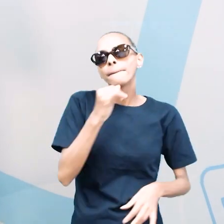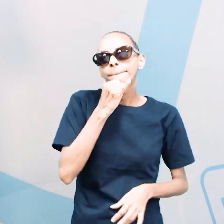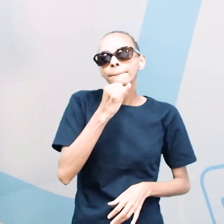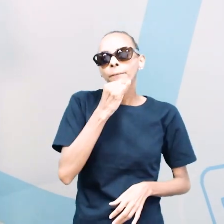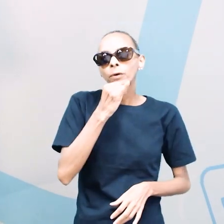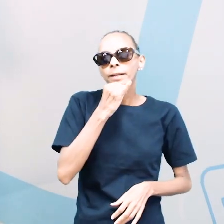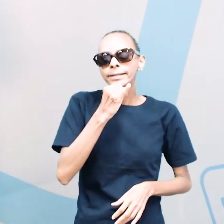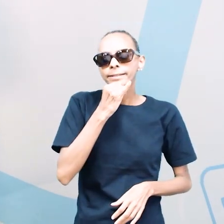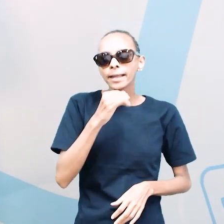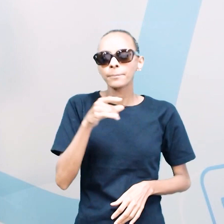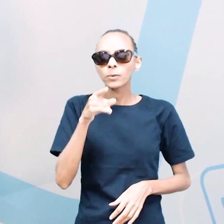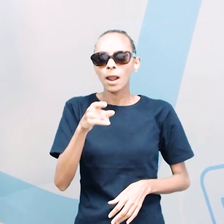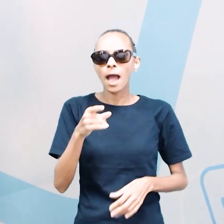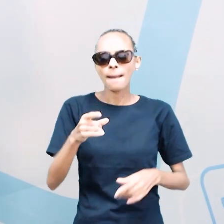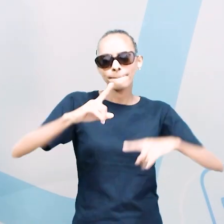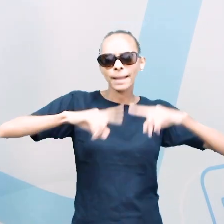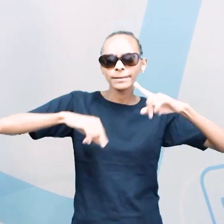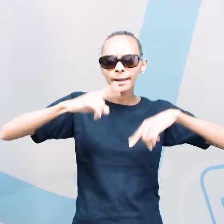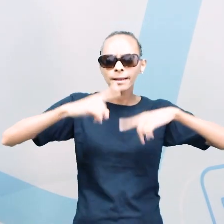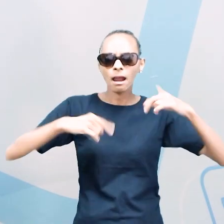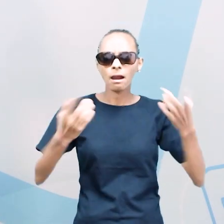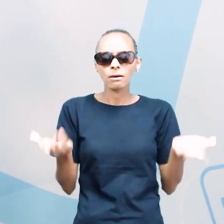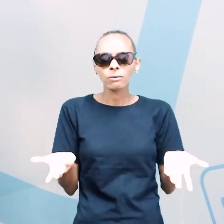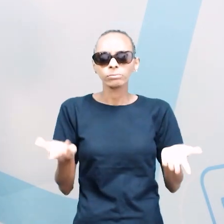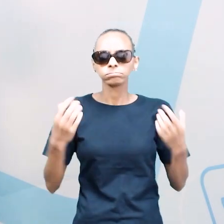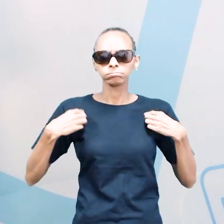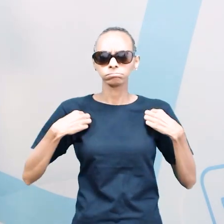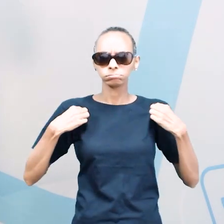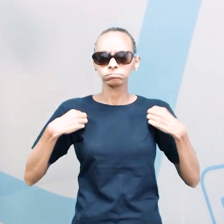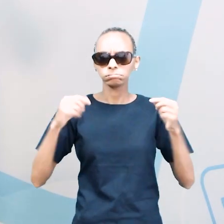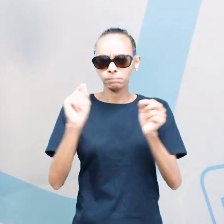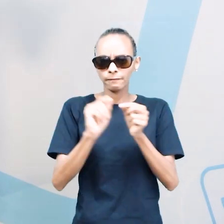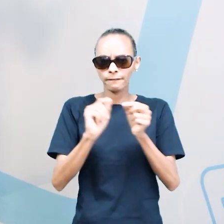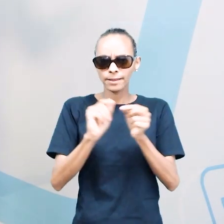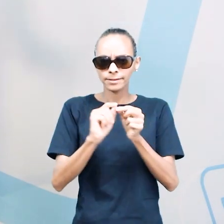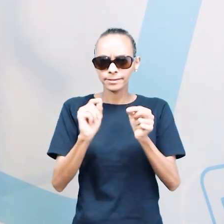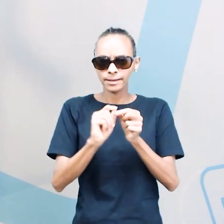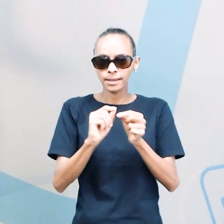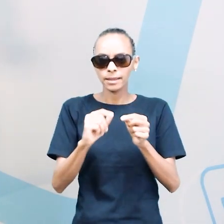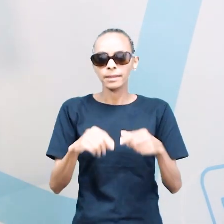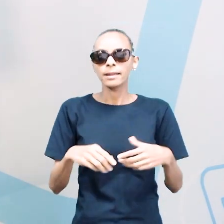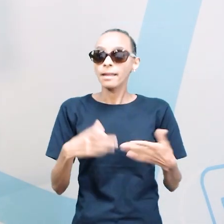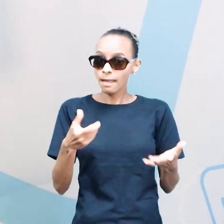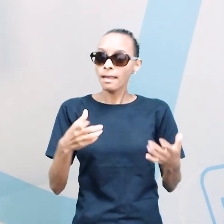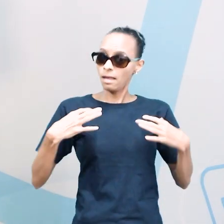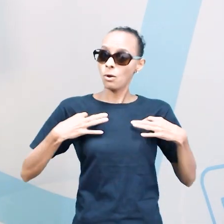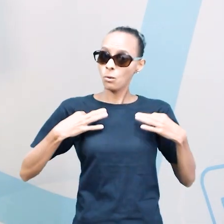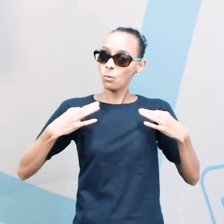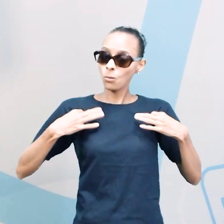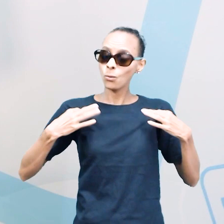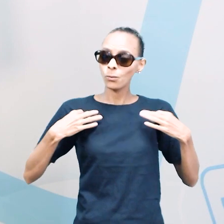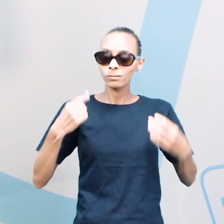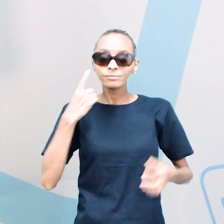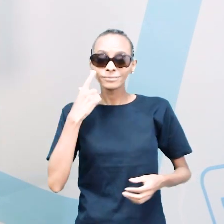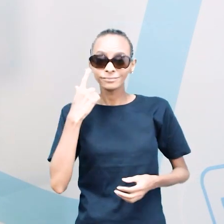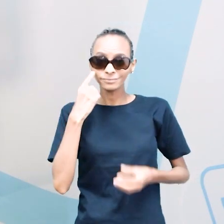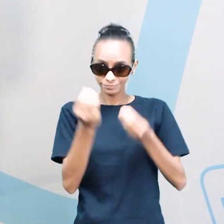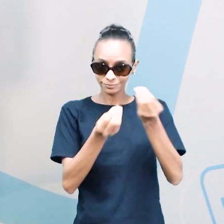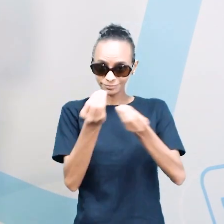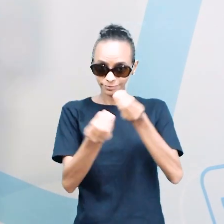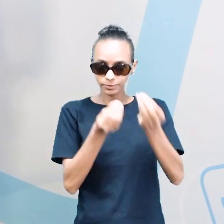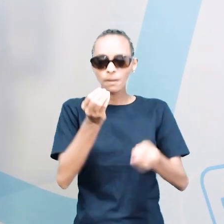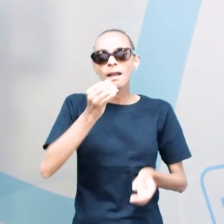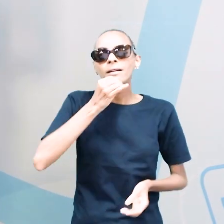o tipo de tecido, material que a gente usa para confeccionar as roupas. Por